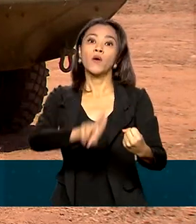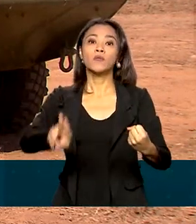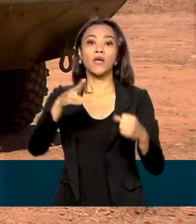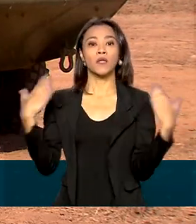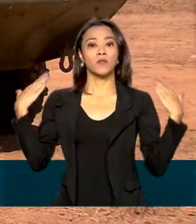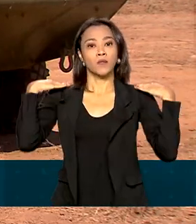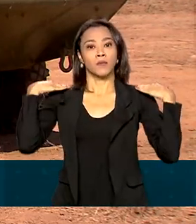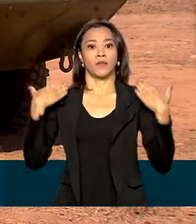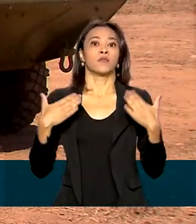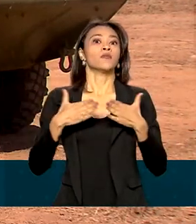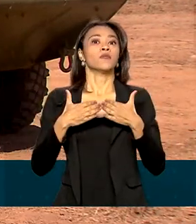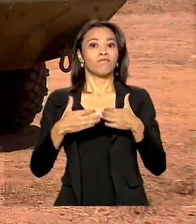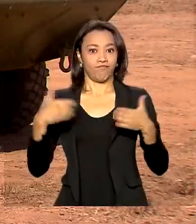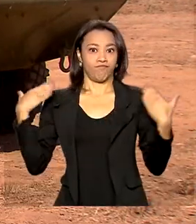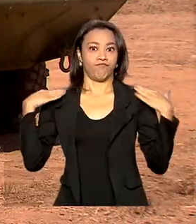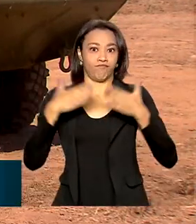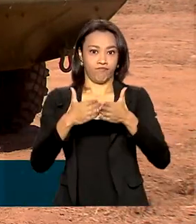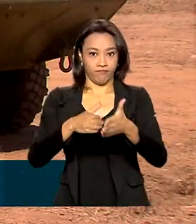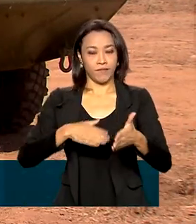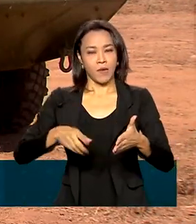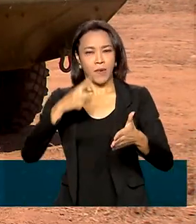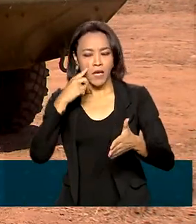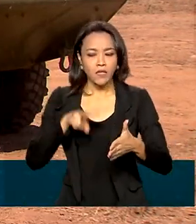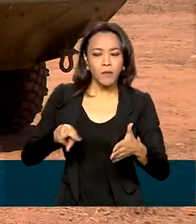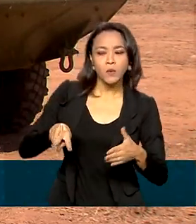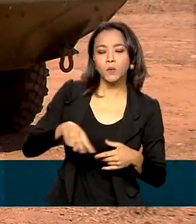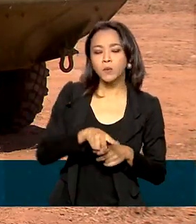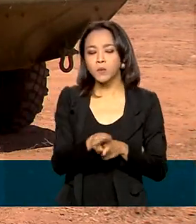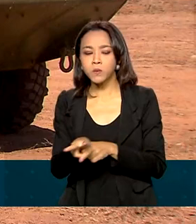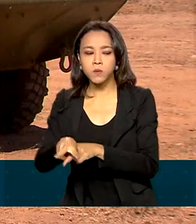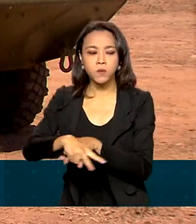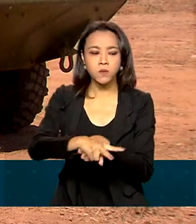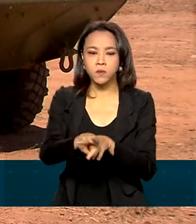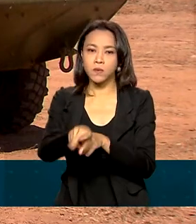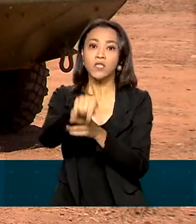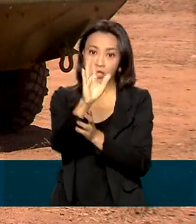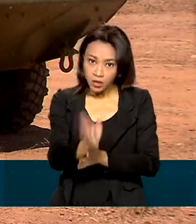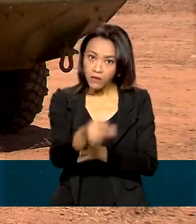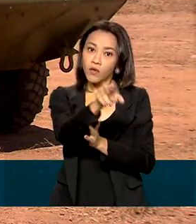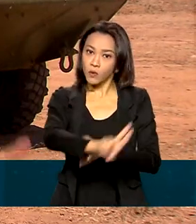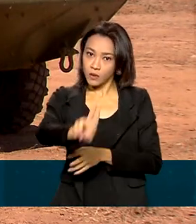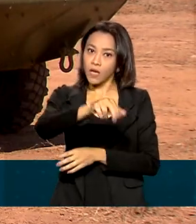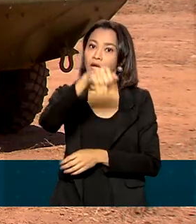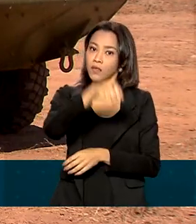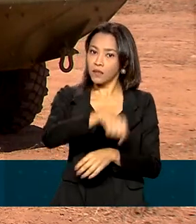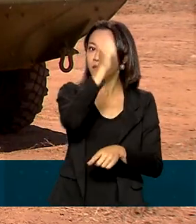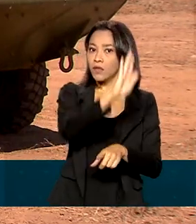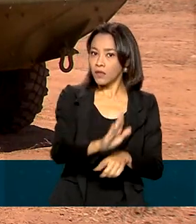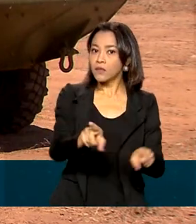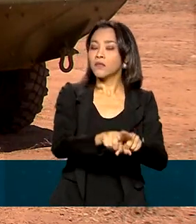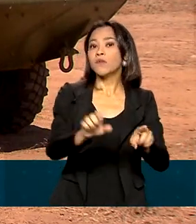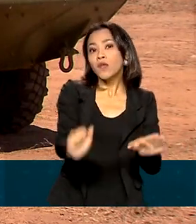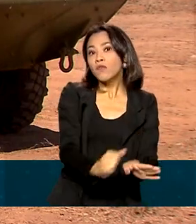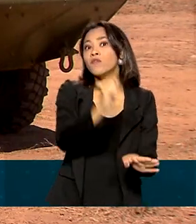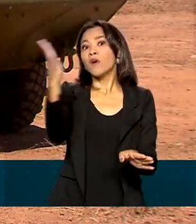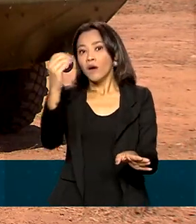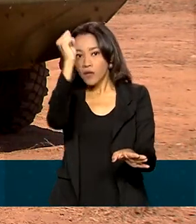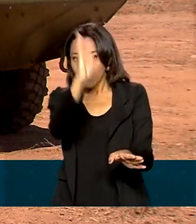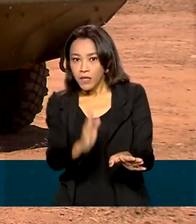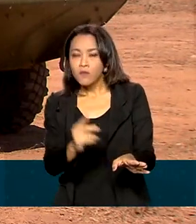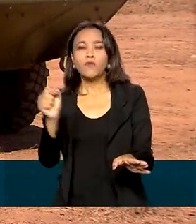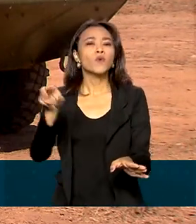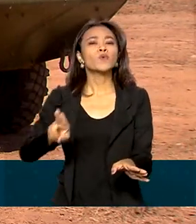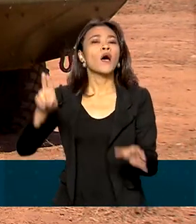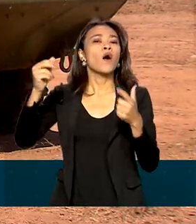missões para identificar, reconhecer o terreno. E já foi usado, empregado, aqui dentro do país e também fora. Fora do país, ele foi